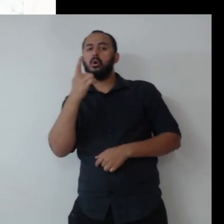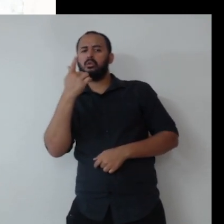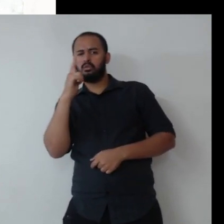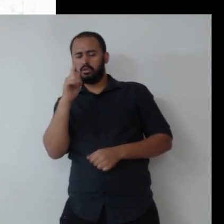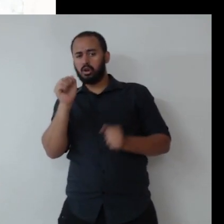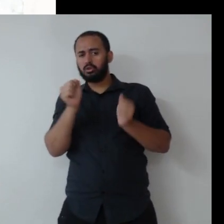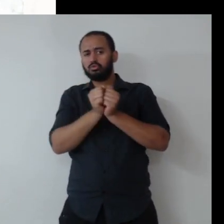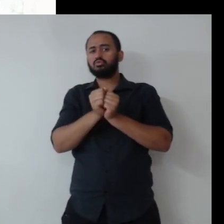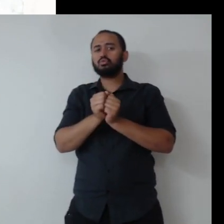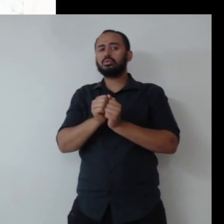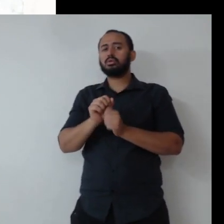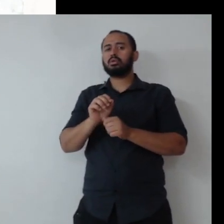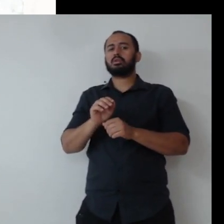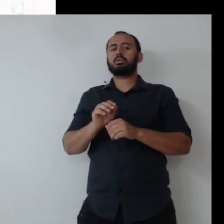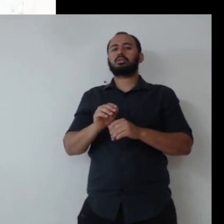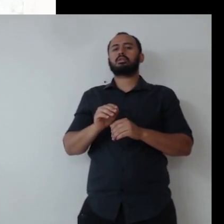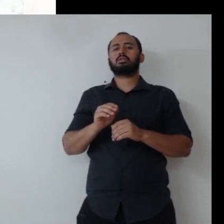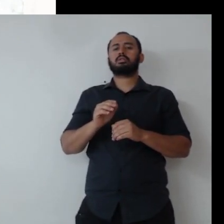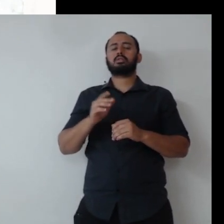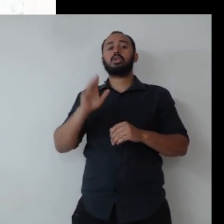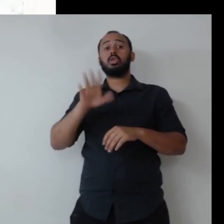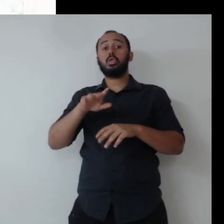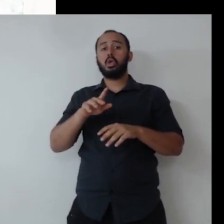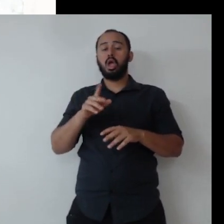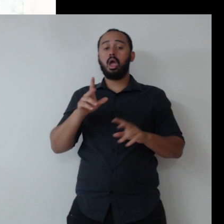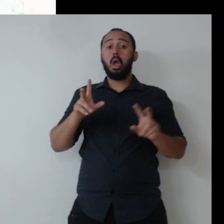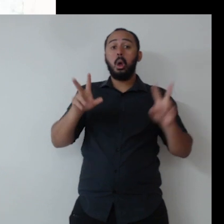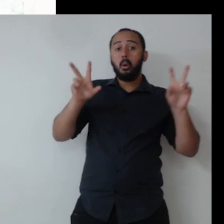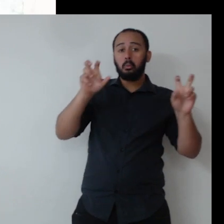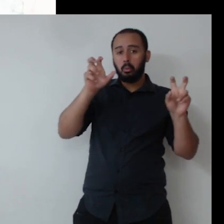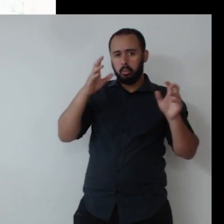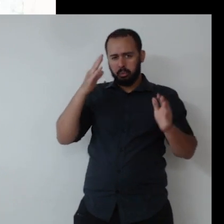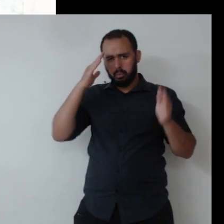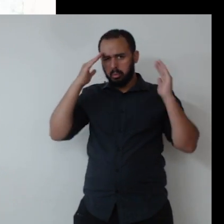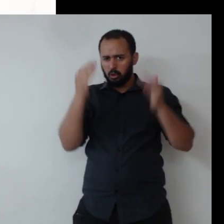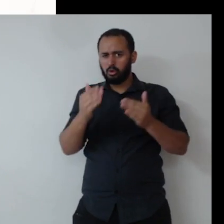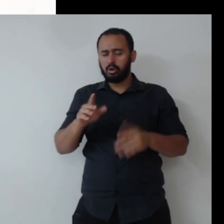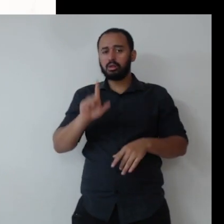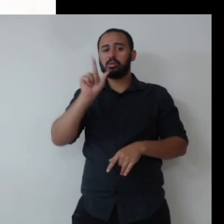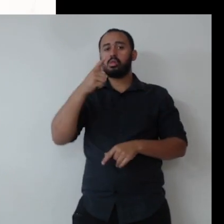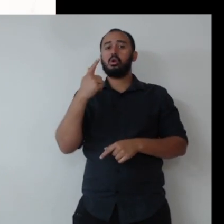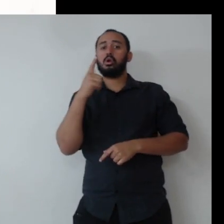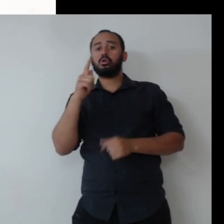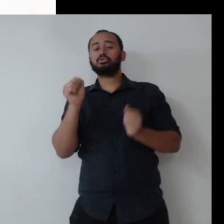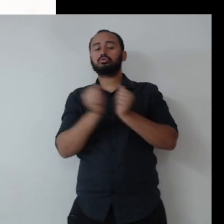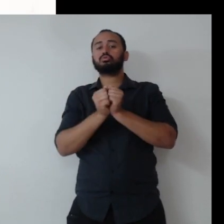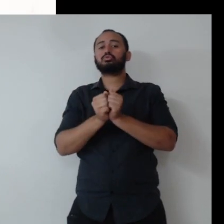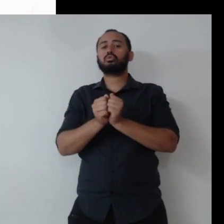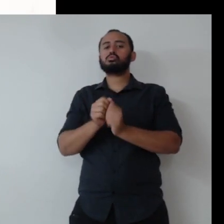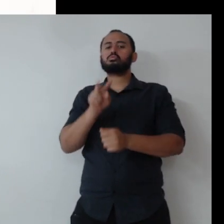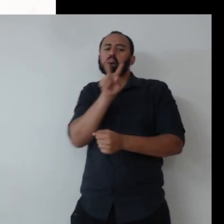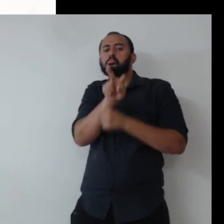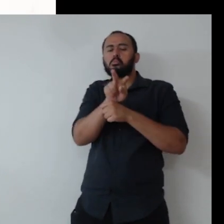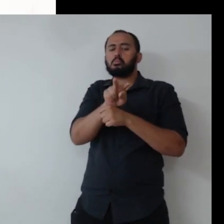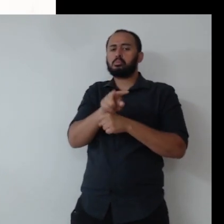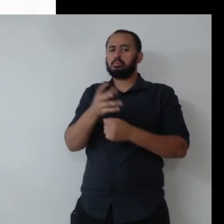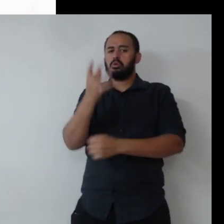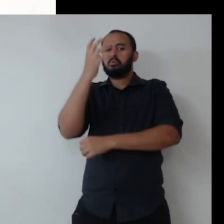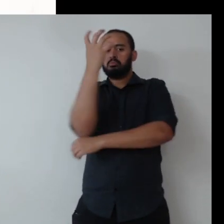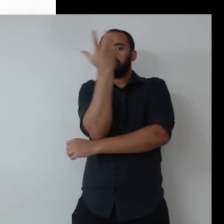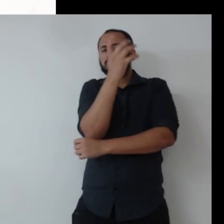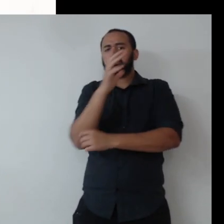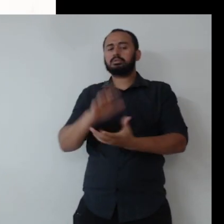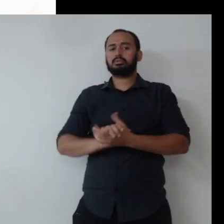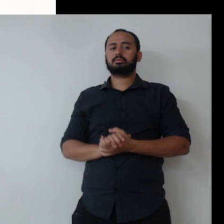da sustentabilidade. Ou melhor, os princípios da governança com o princípio da sustentabilidade. E